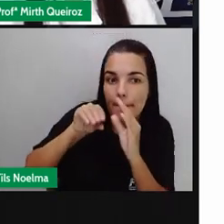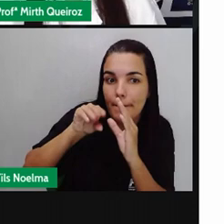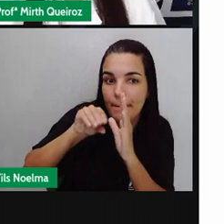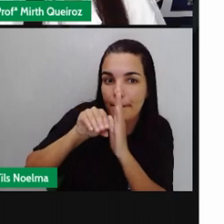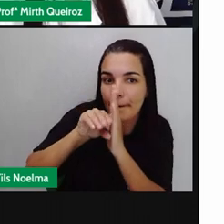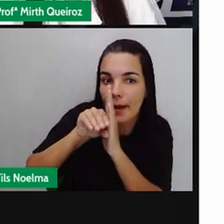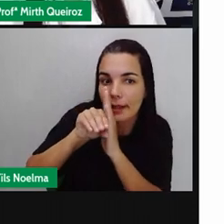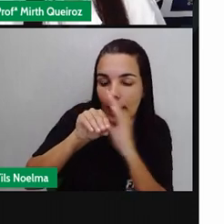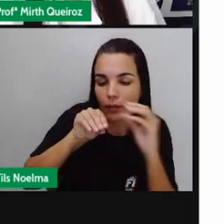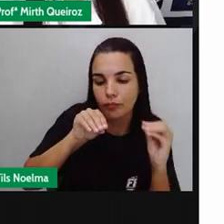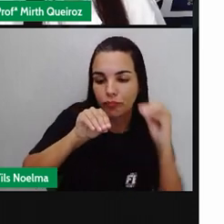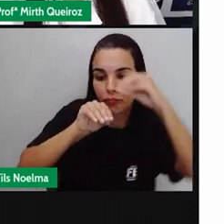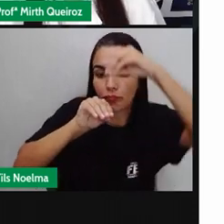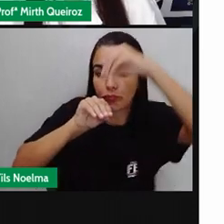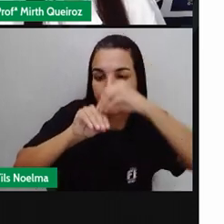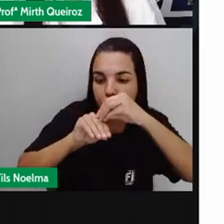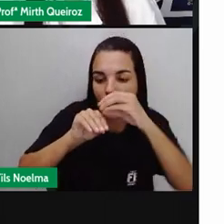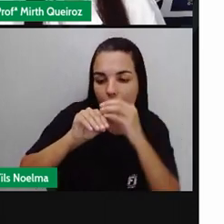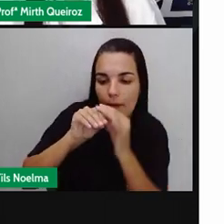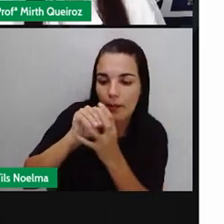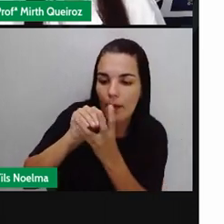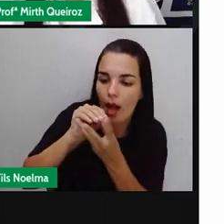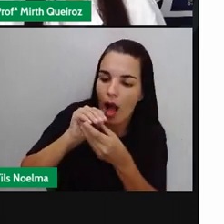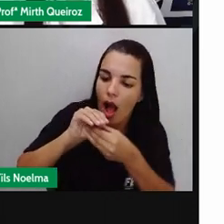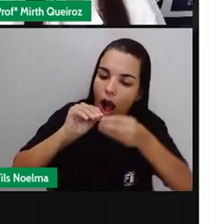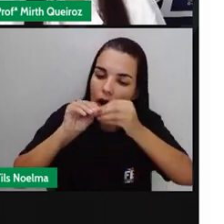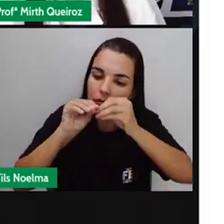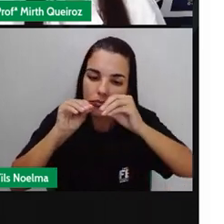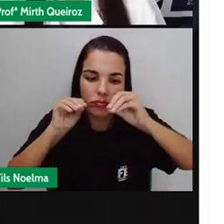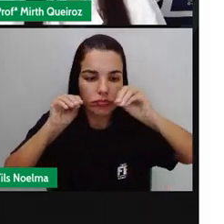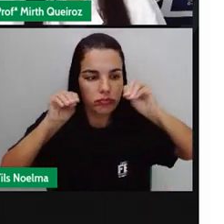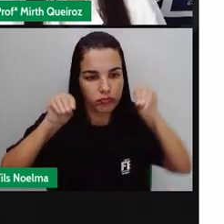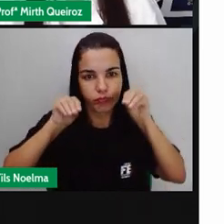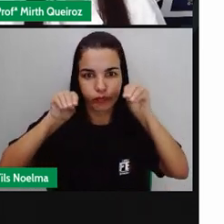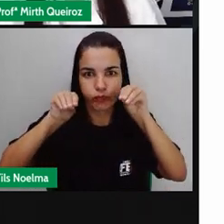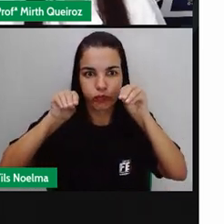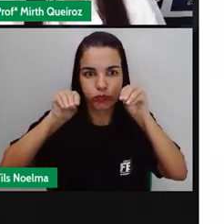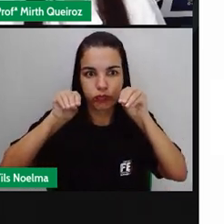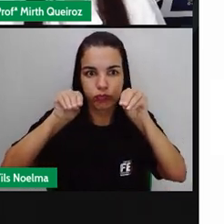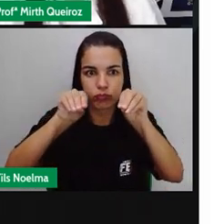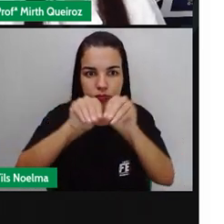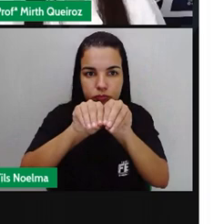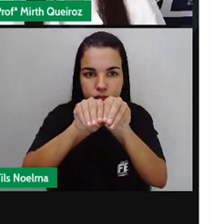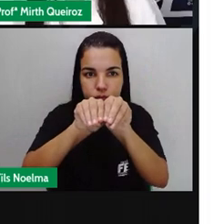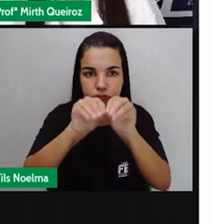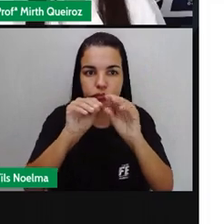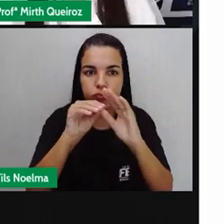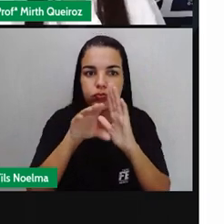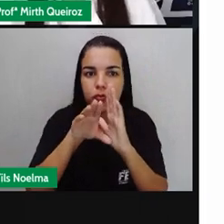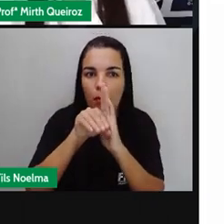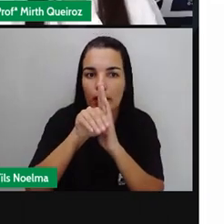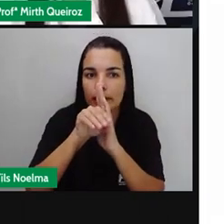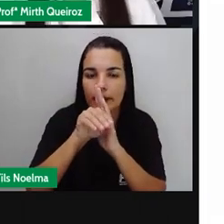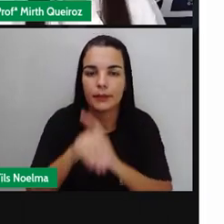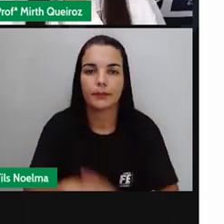há essa transferência do material genético, e a replicação, né? Ou duplicação.